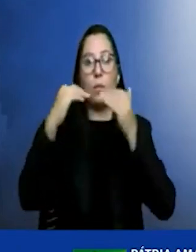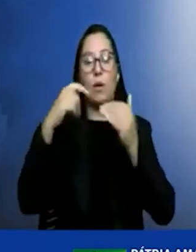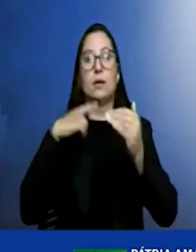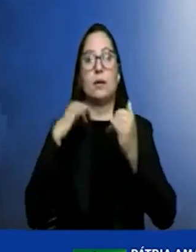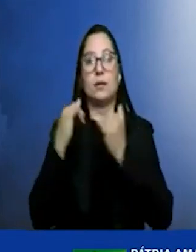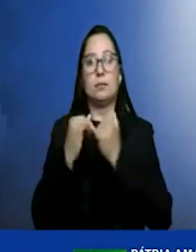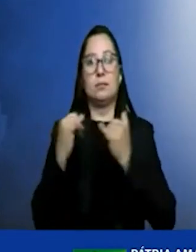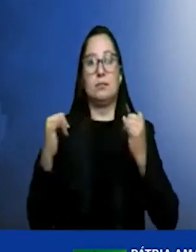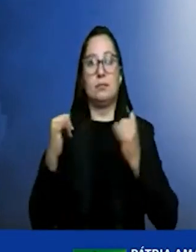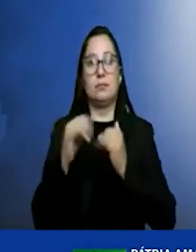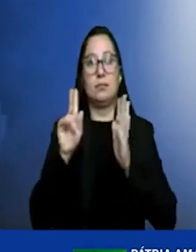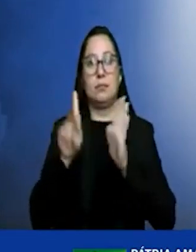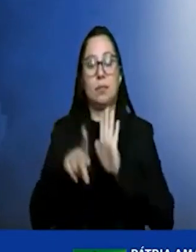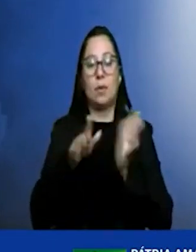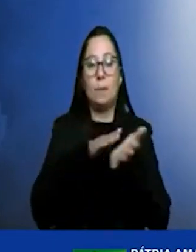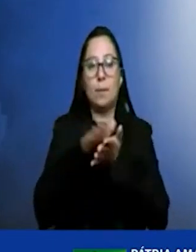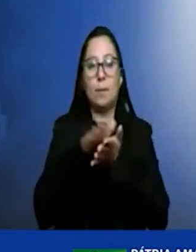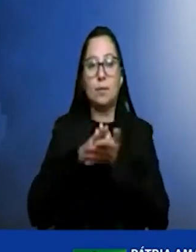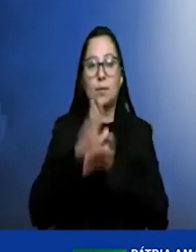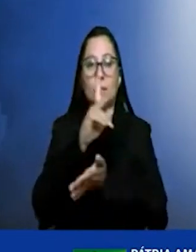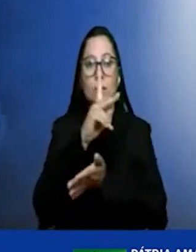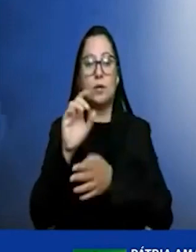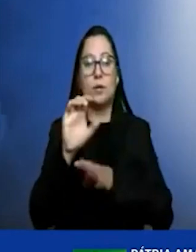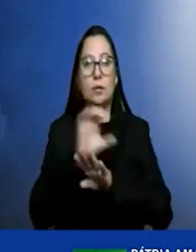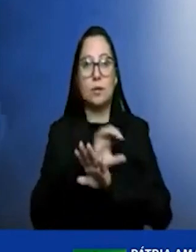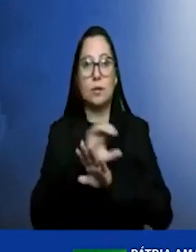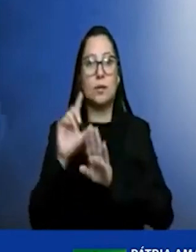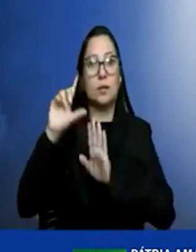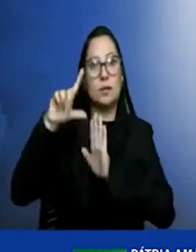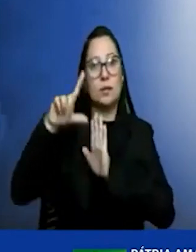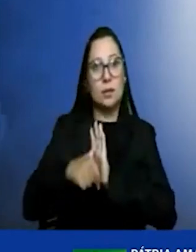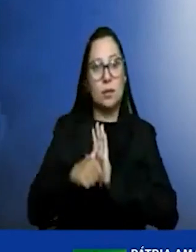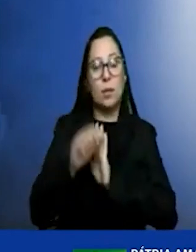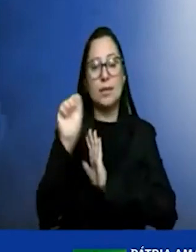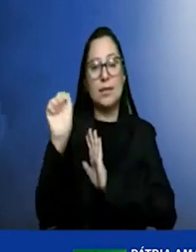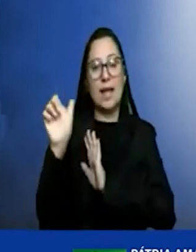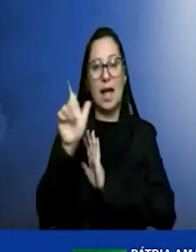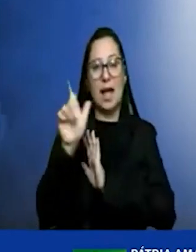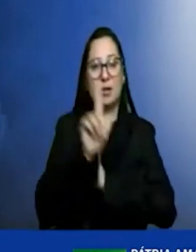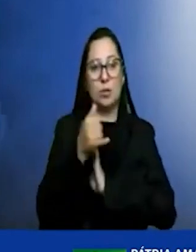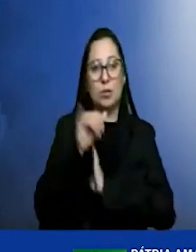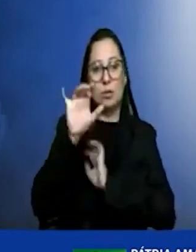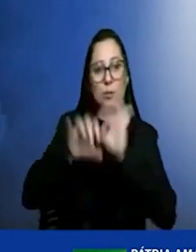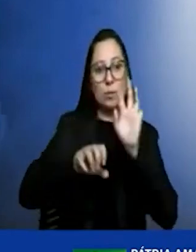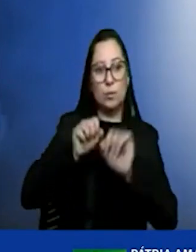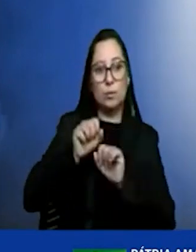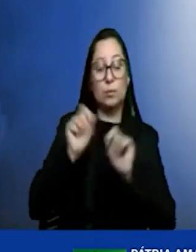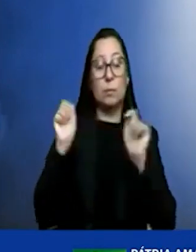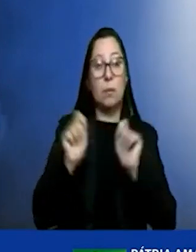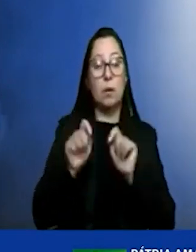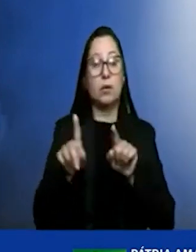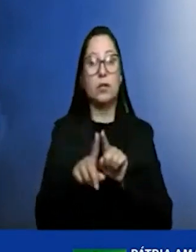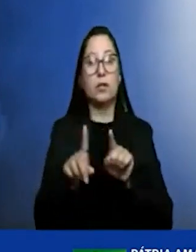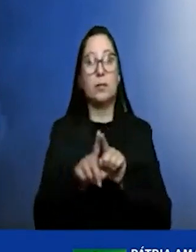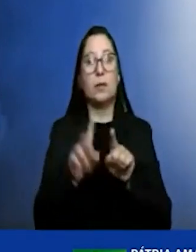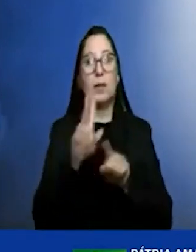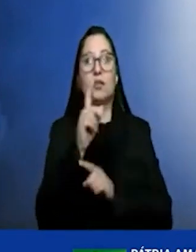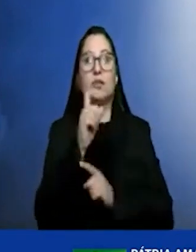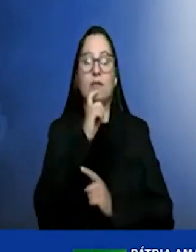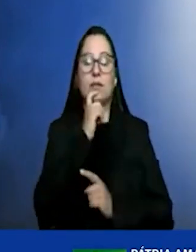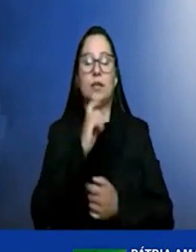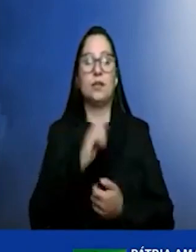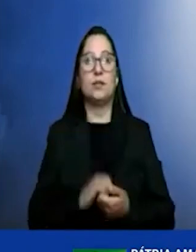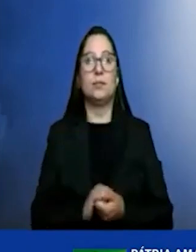para produzir hidrogênio cinza e consequentemente depois o azul se houver a captura servirá também para hidrogênio verde e nós não